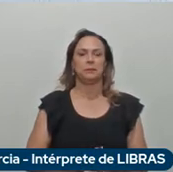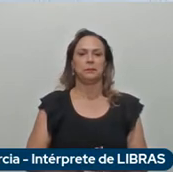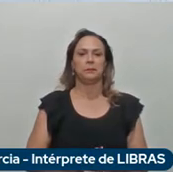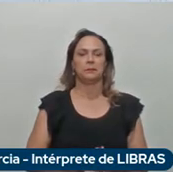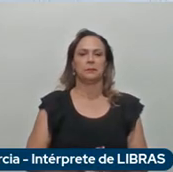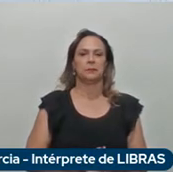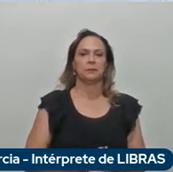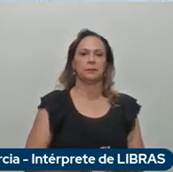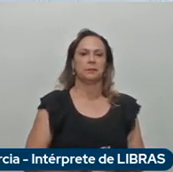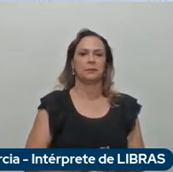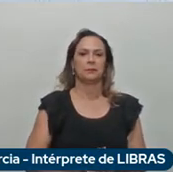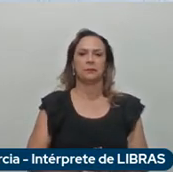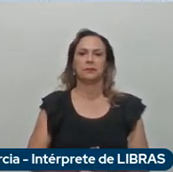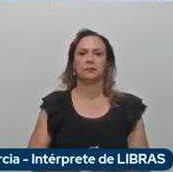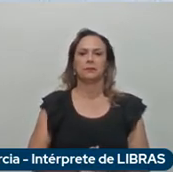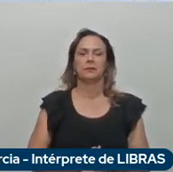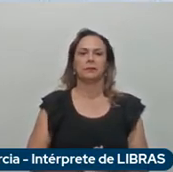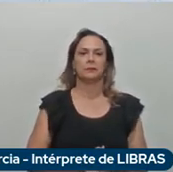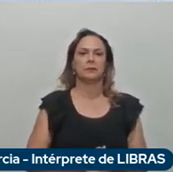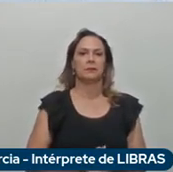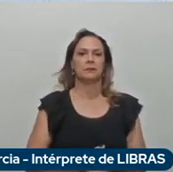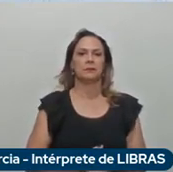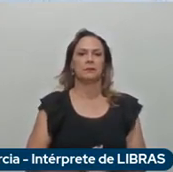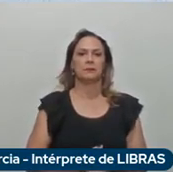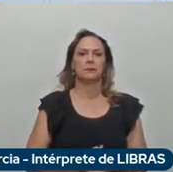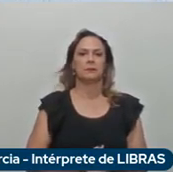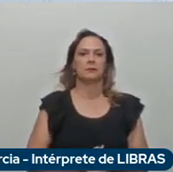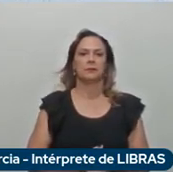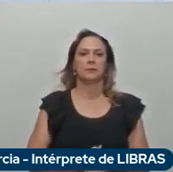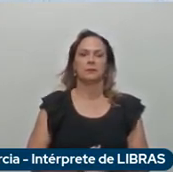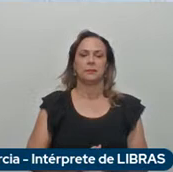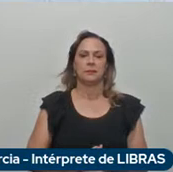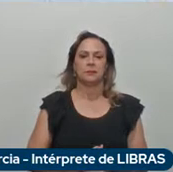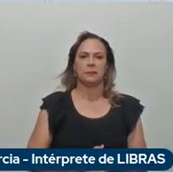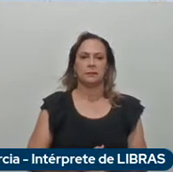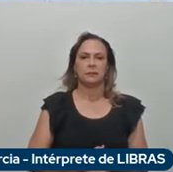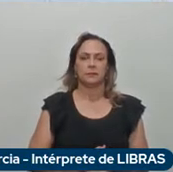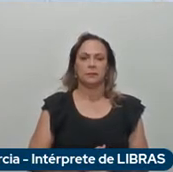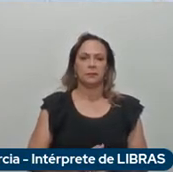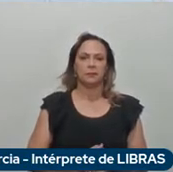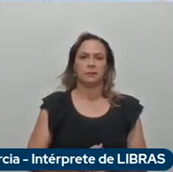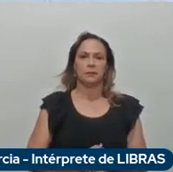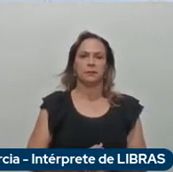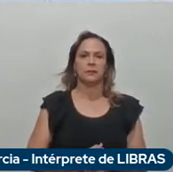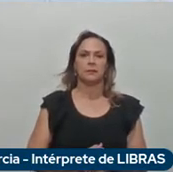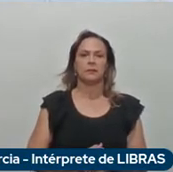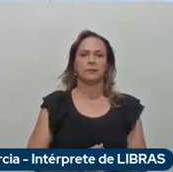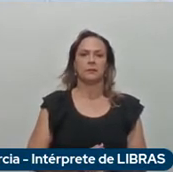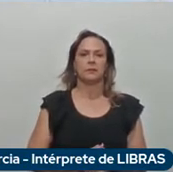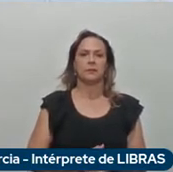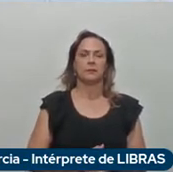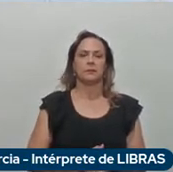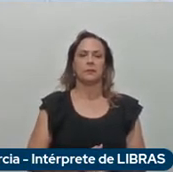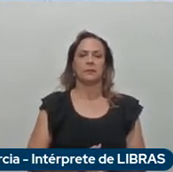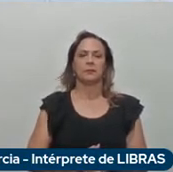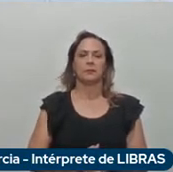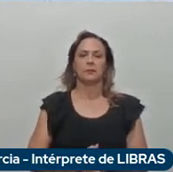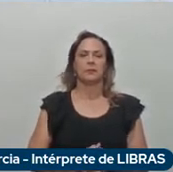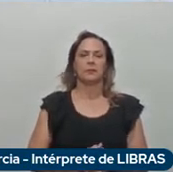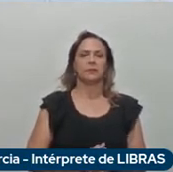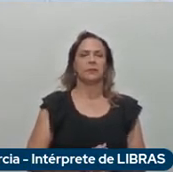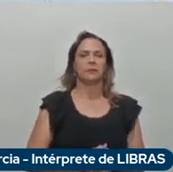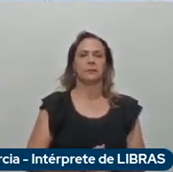vidas, que fizeram histórias, guiadas por uma visão clara, uma liberta de movimento para todos.